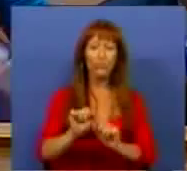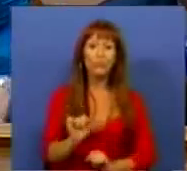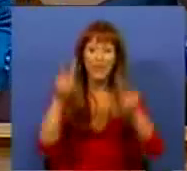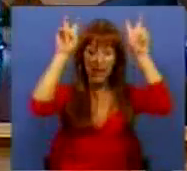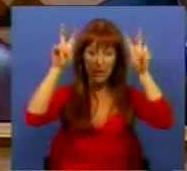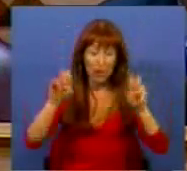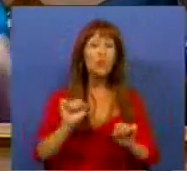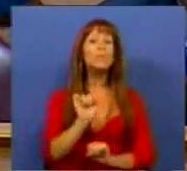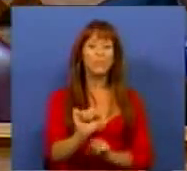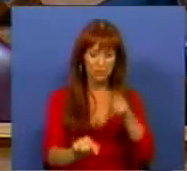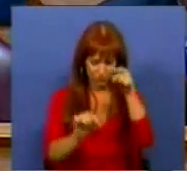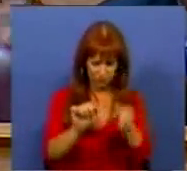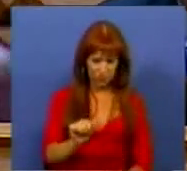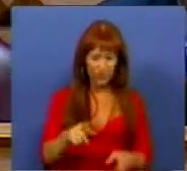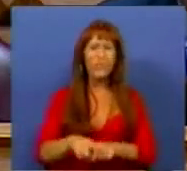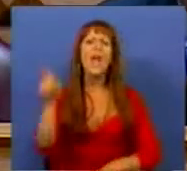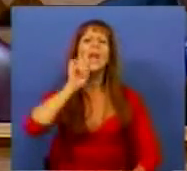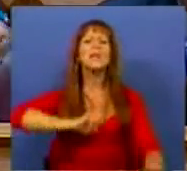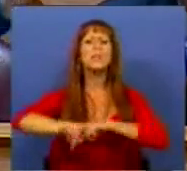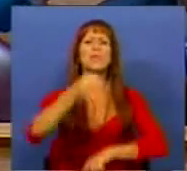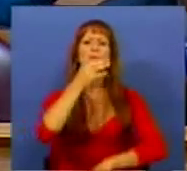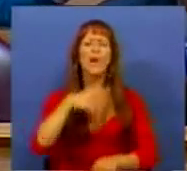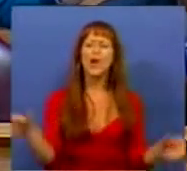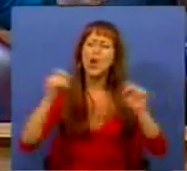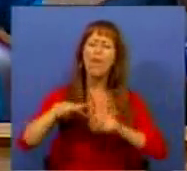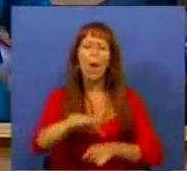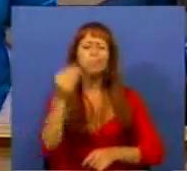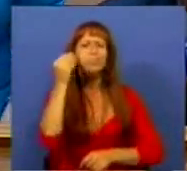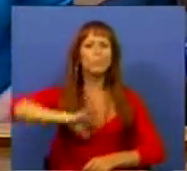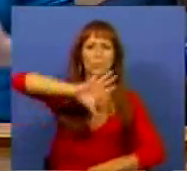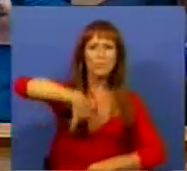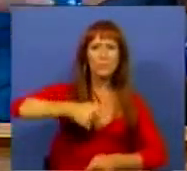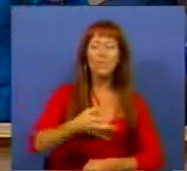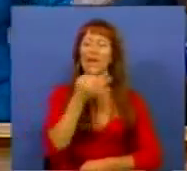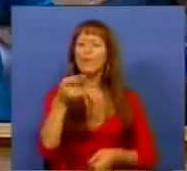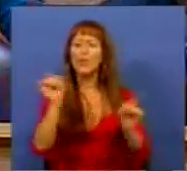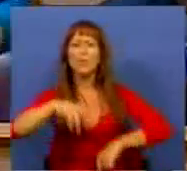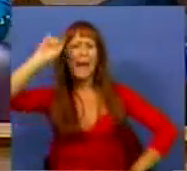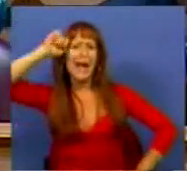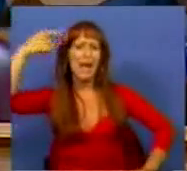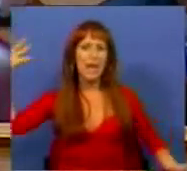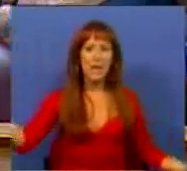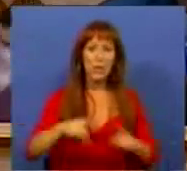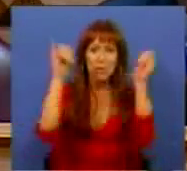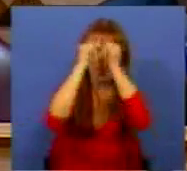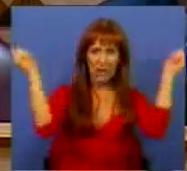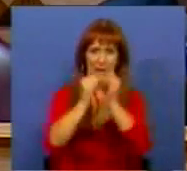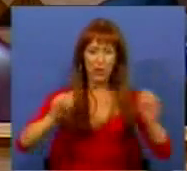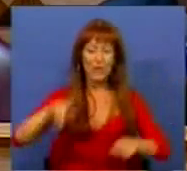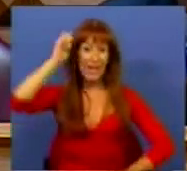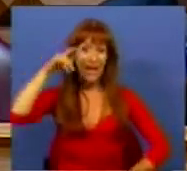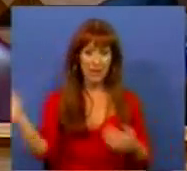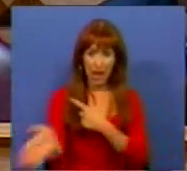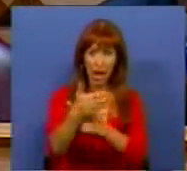assuntos muito concretos. A Sra. Deputada falou da nova configuração mundial, falou da crise internacional e da